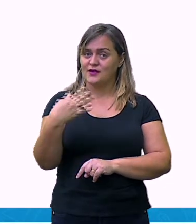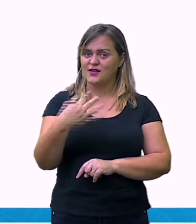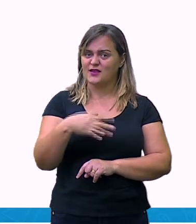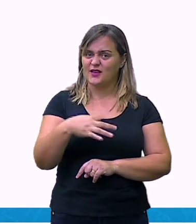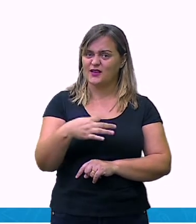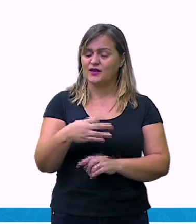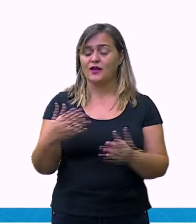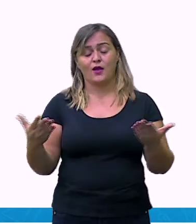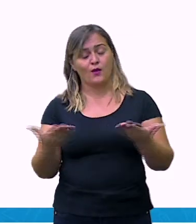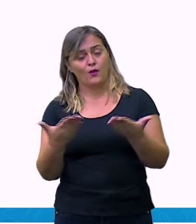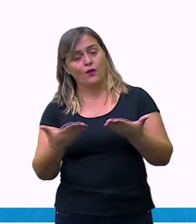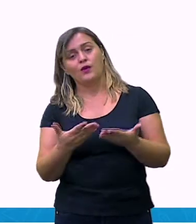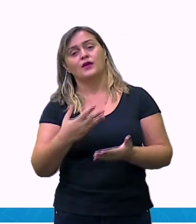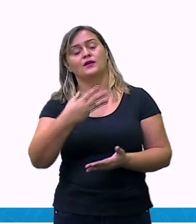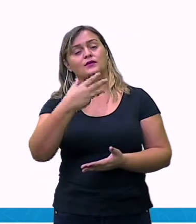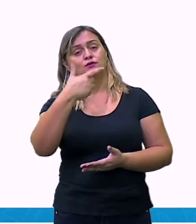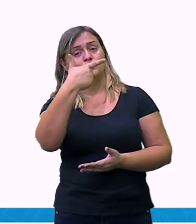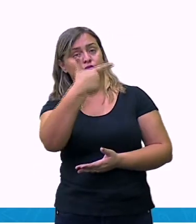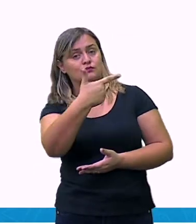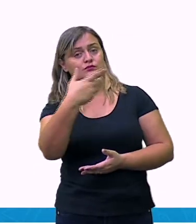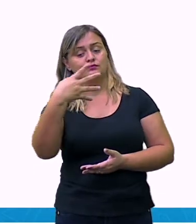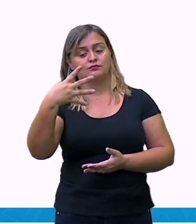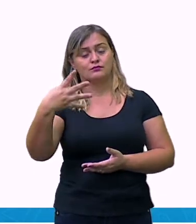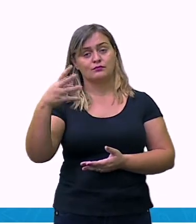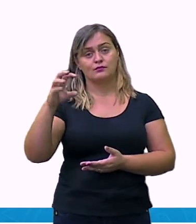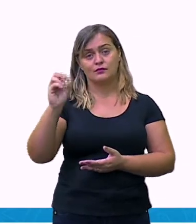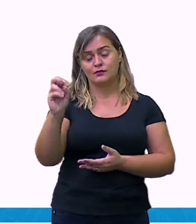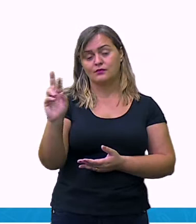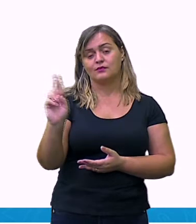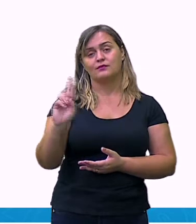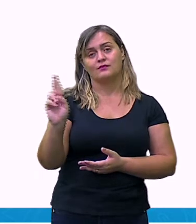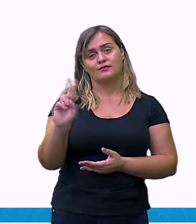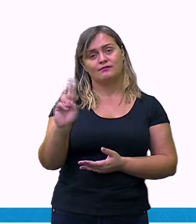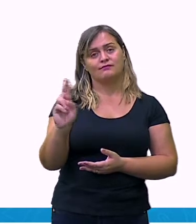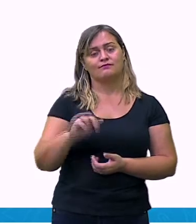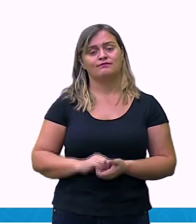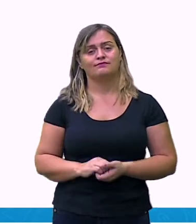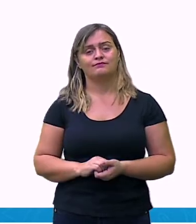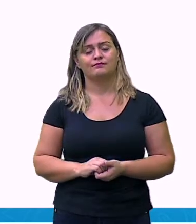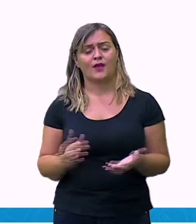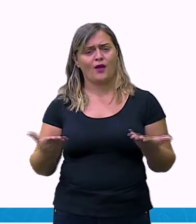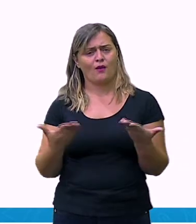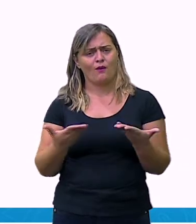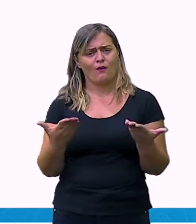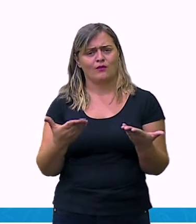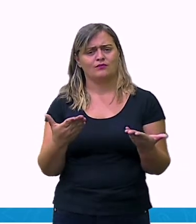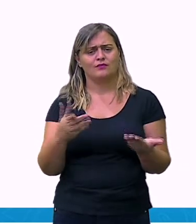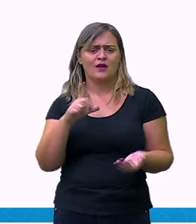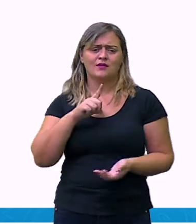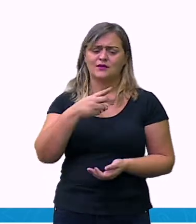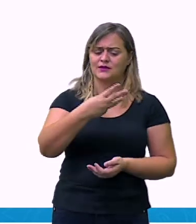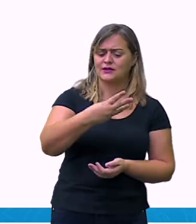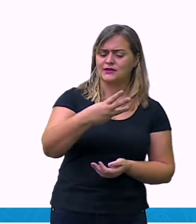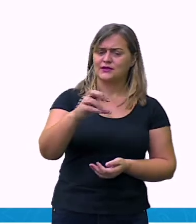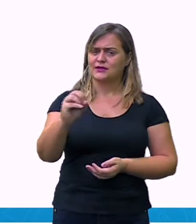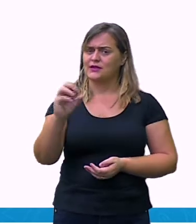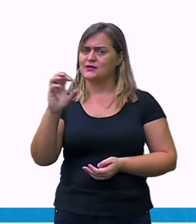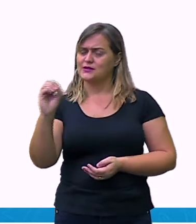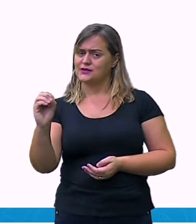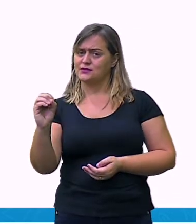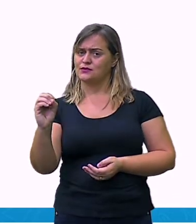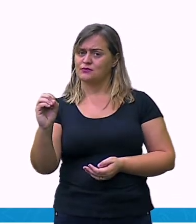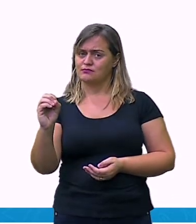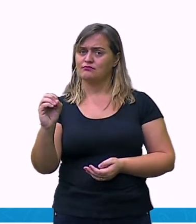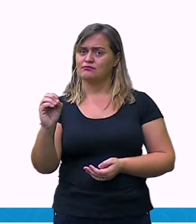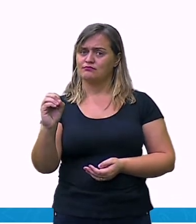Se era 300, agora eu tenho o que? 300, não é mesmo? 3 centenas, significa que eu vou ter que aumentar